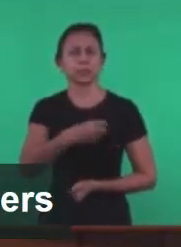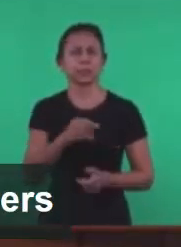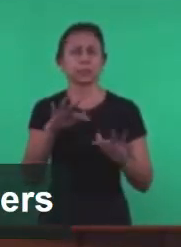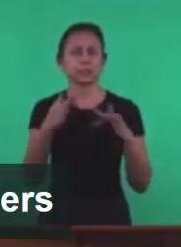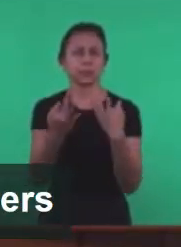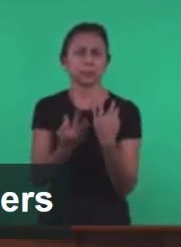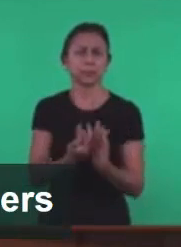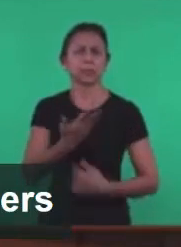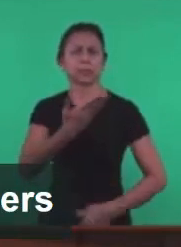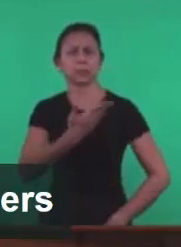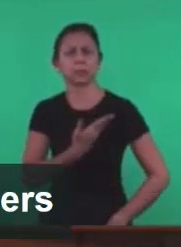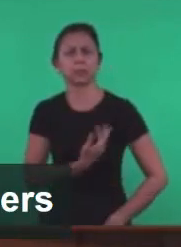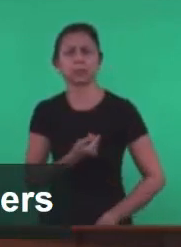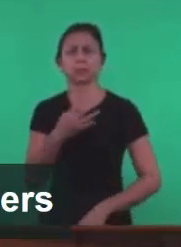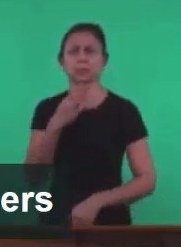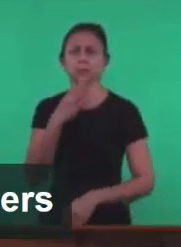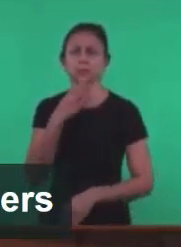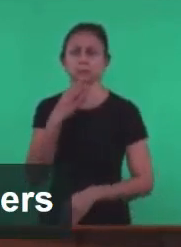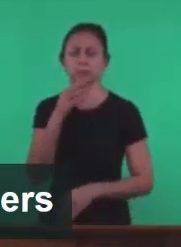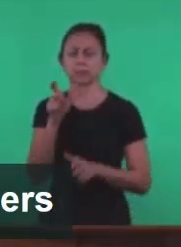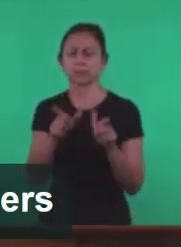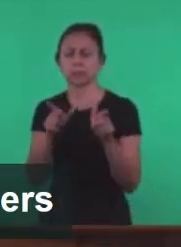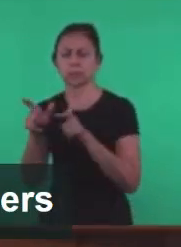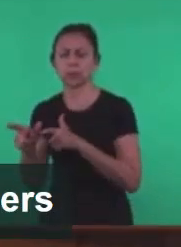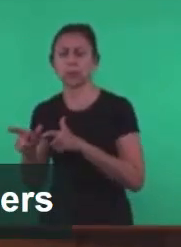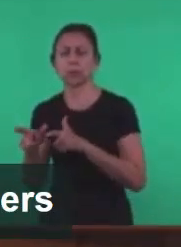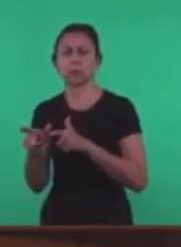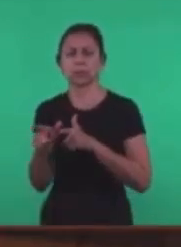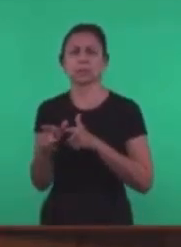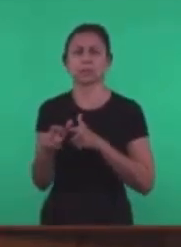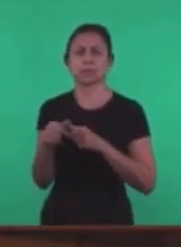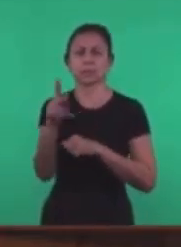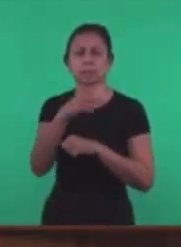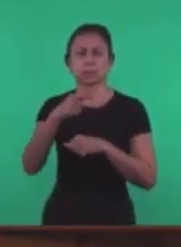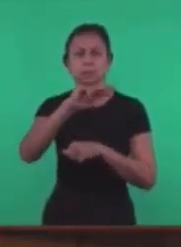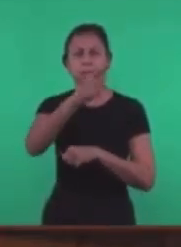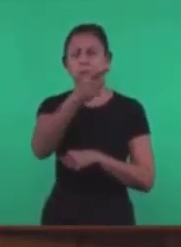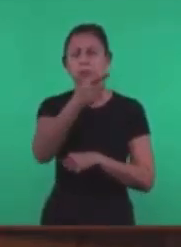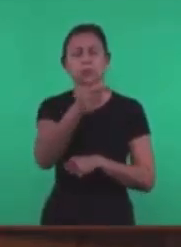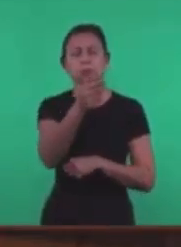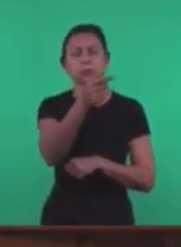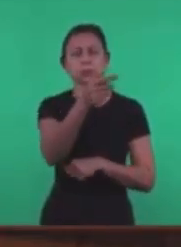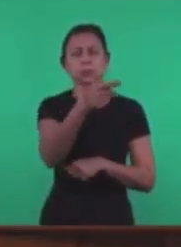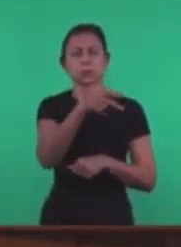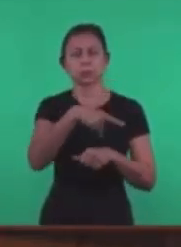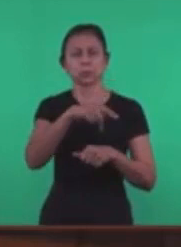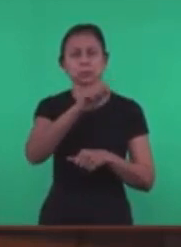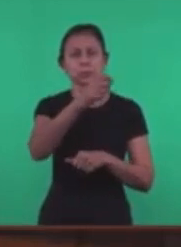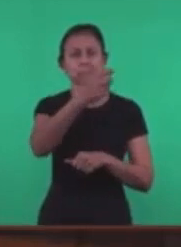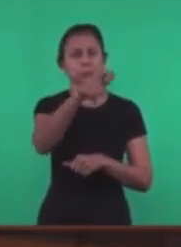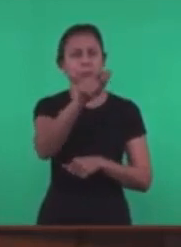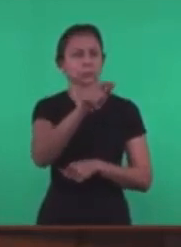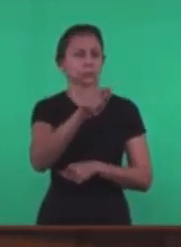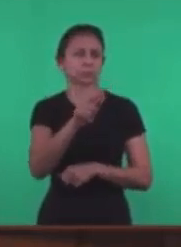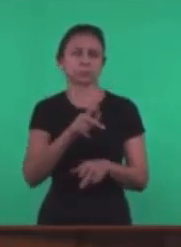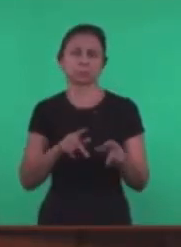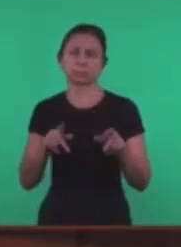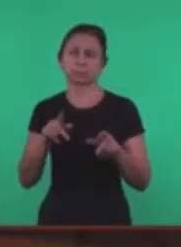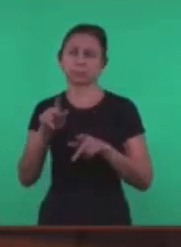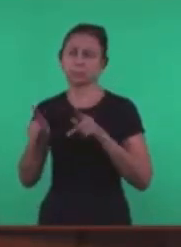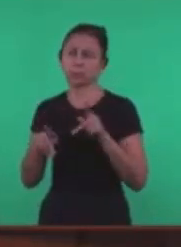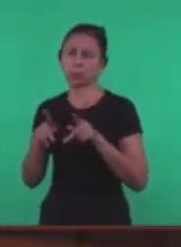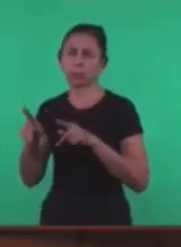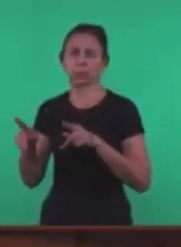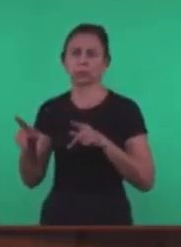Amigos Conhecidos Parentes Estrangeiros E tantos Que estão Aguardando uma palavra Ao mundo